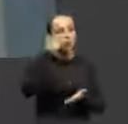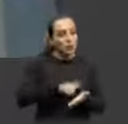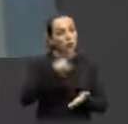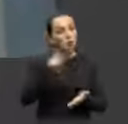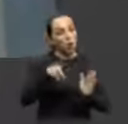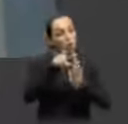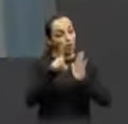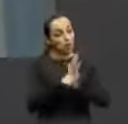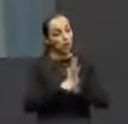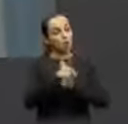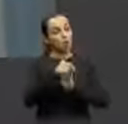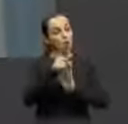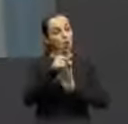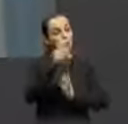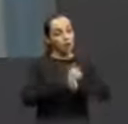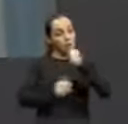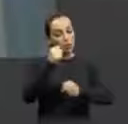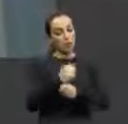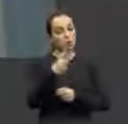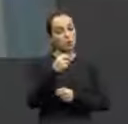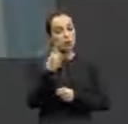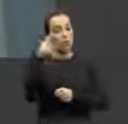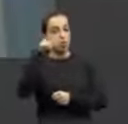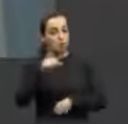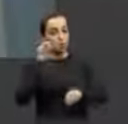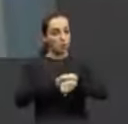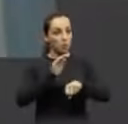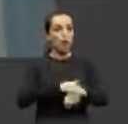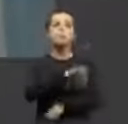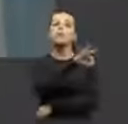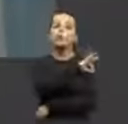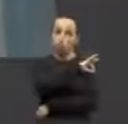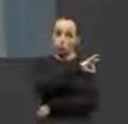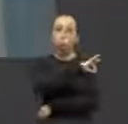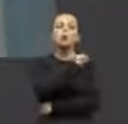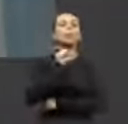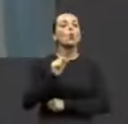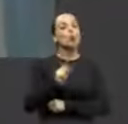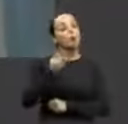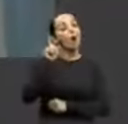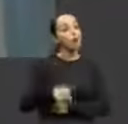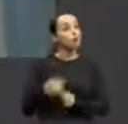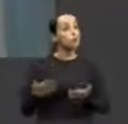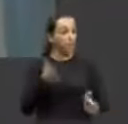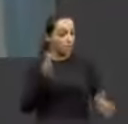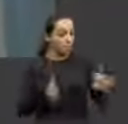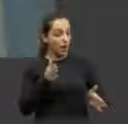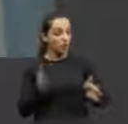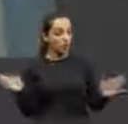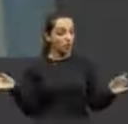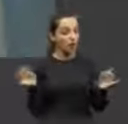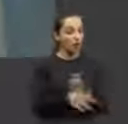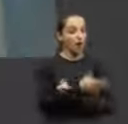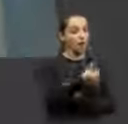fevereiro de 2019 foi estabelecido pela Prefeitura Municipal de Aralacuara. Portanto, o prazo esgota-se no dia